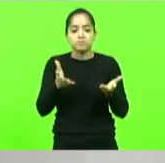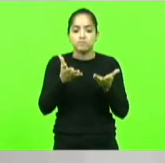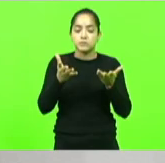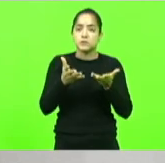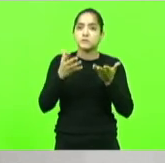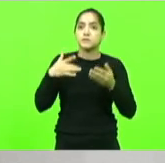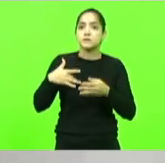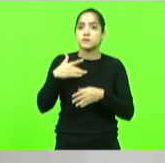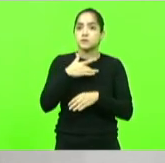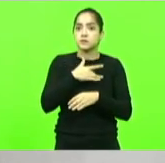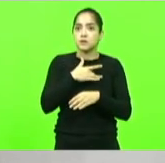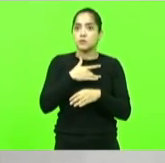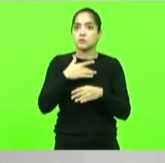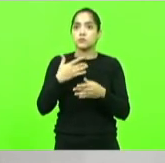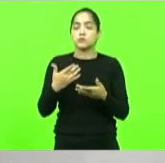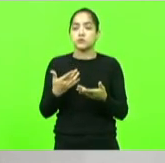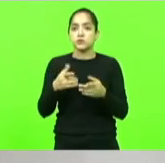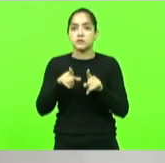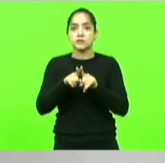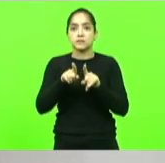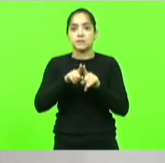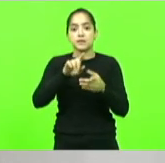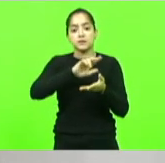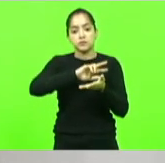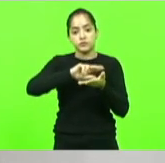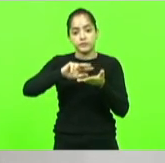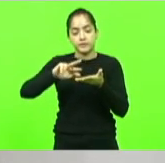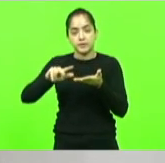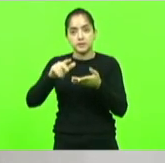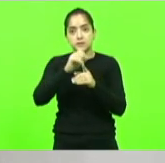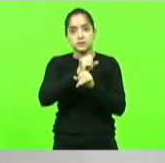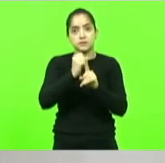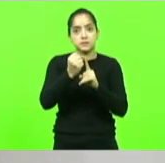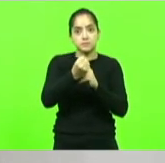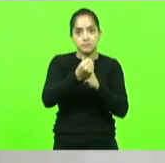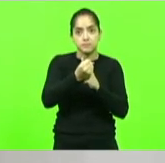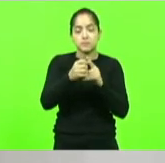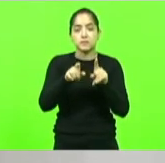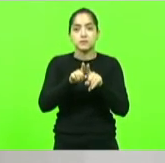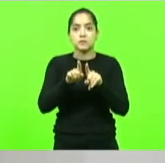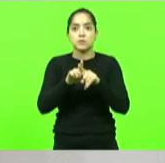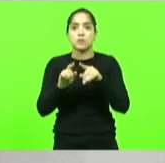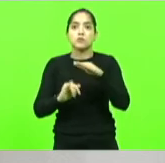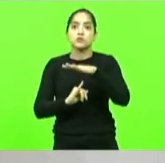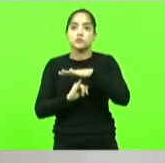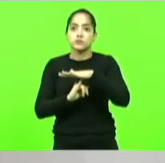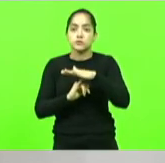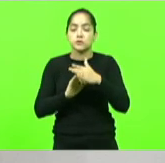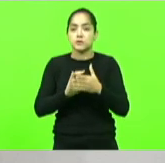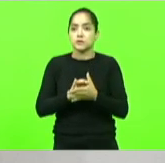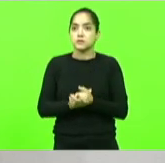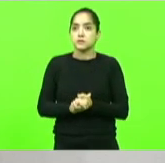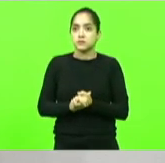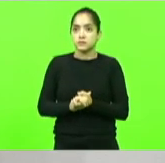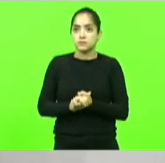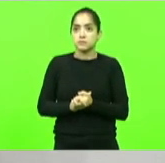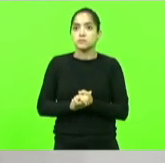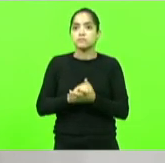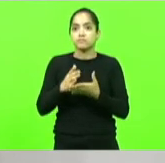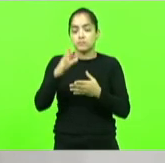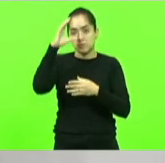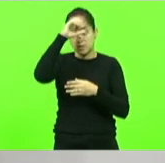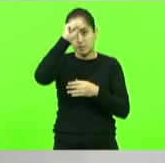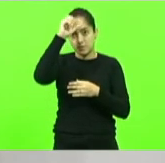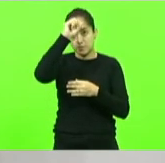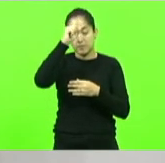e nas diferentes demandas sociais e ou institucionais na aprendizagem e